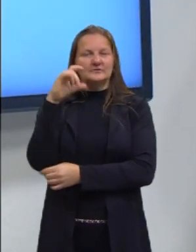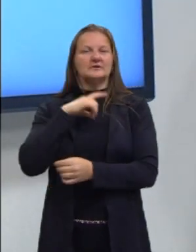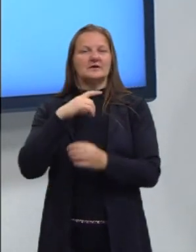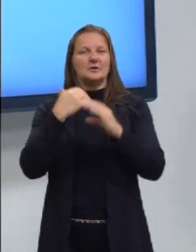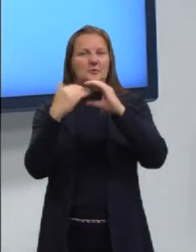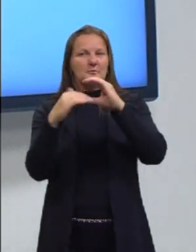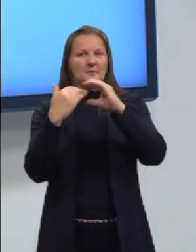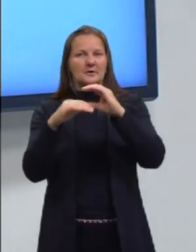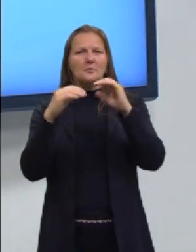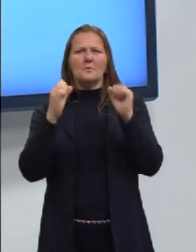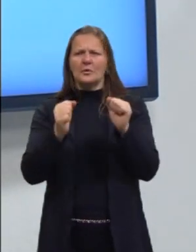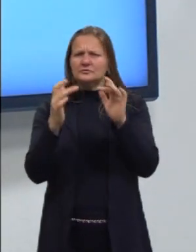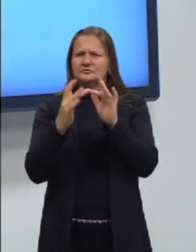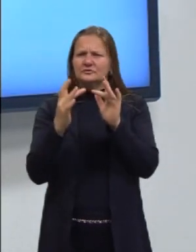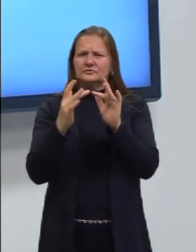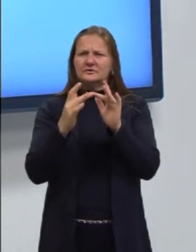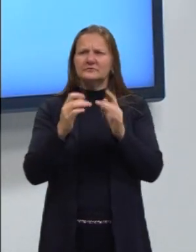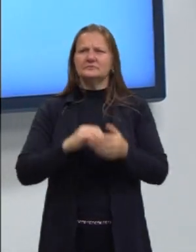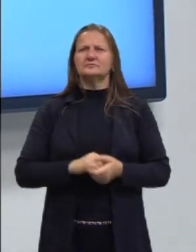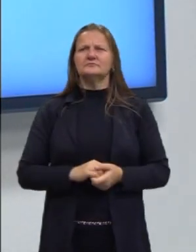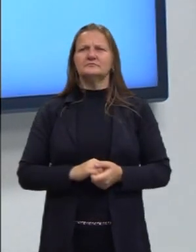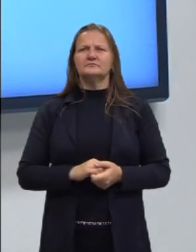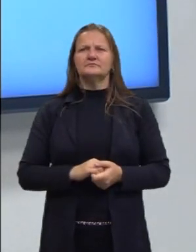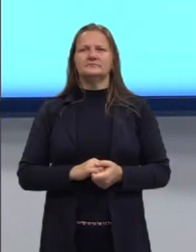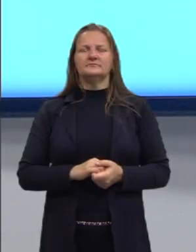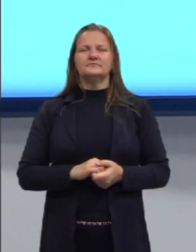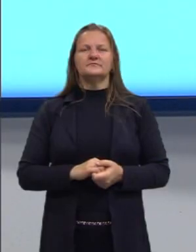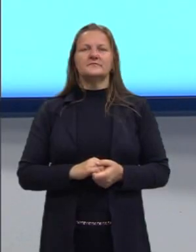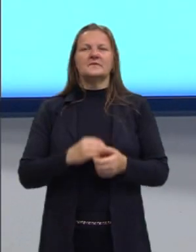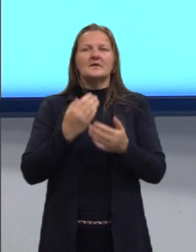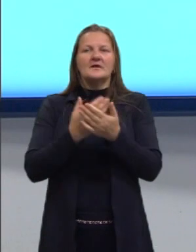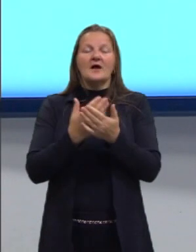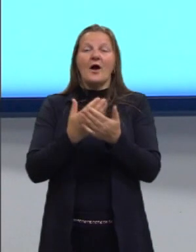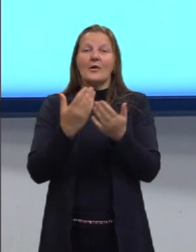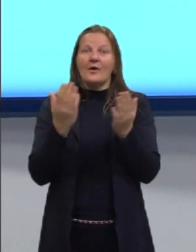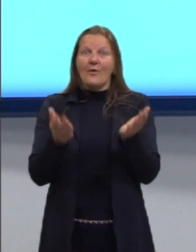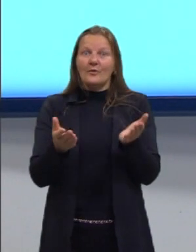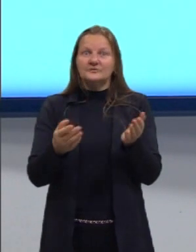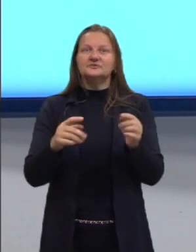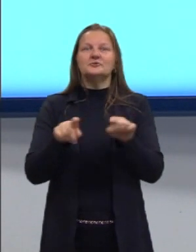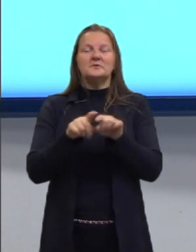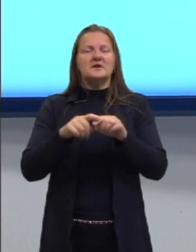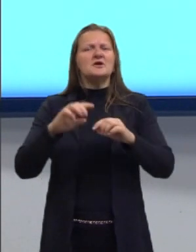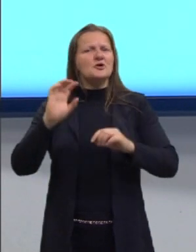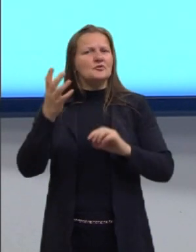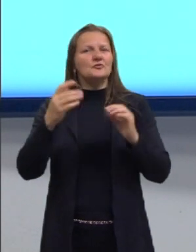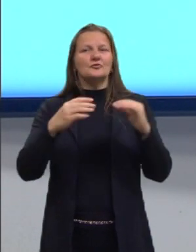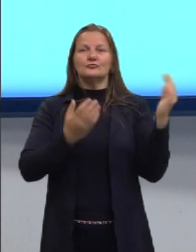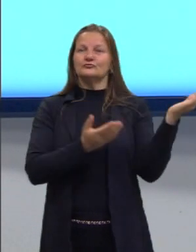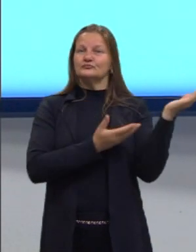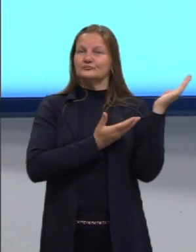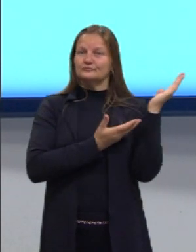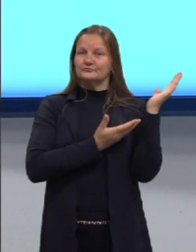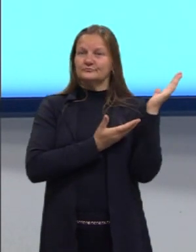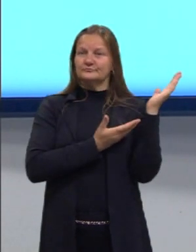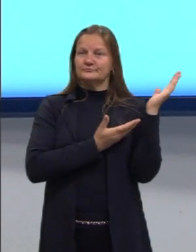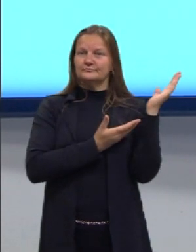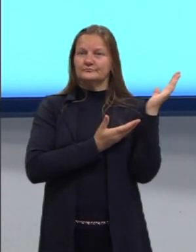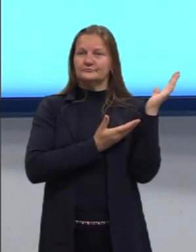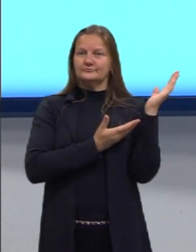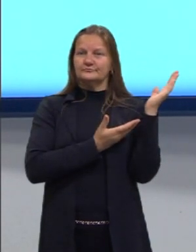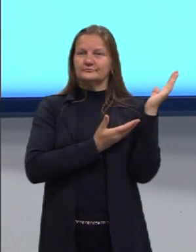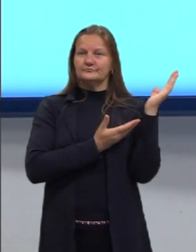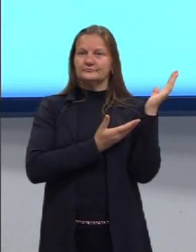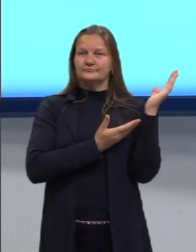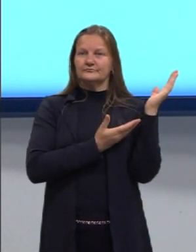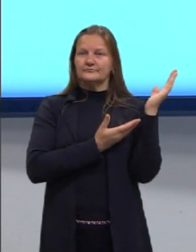quiserem entrar em contato. Inclusive, na aula de hoje nós vamos resolver uma questão que foi enviada pelo